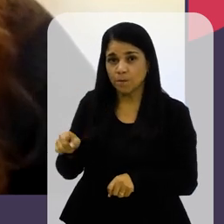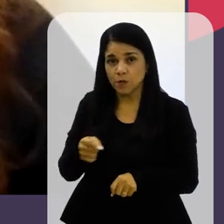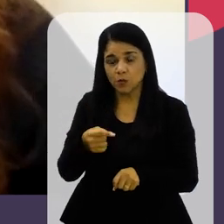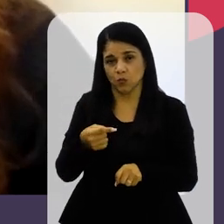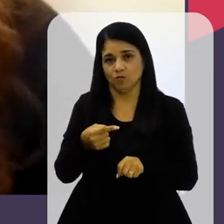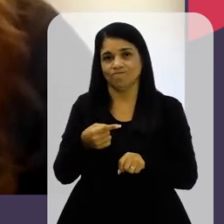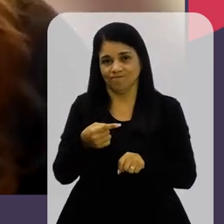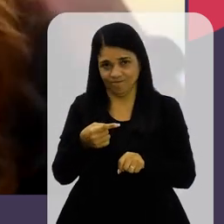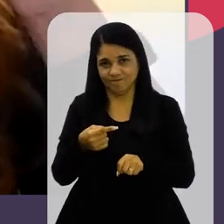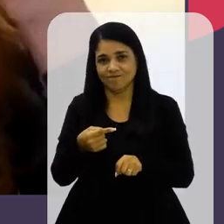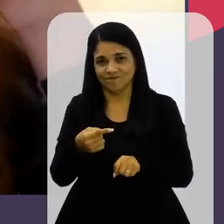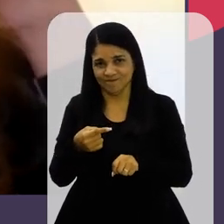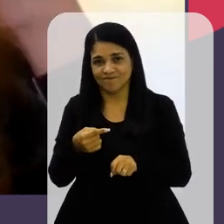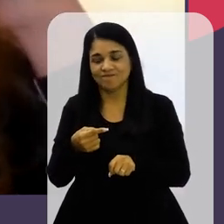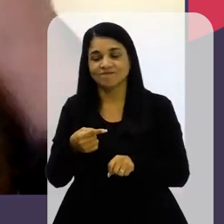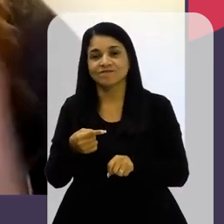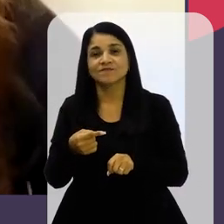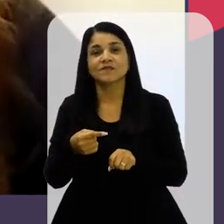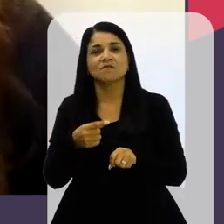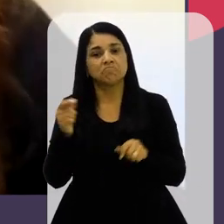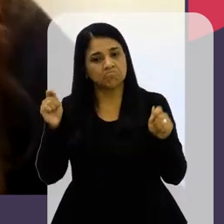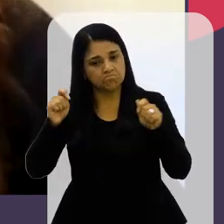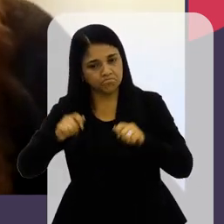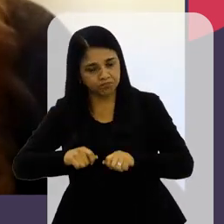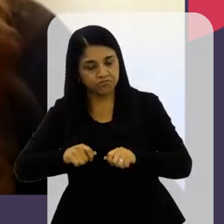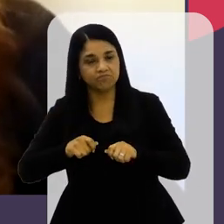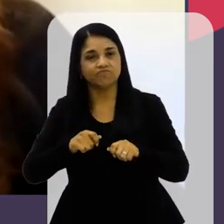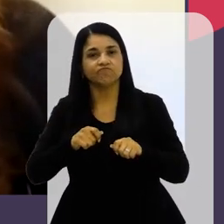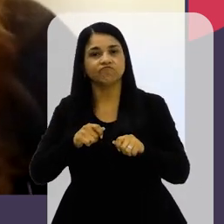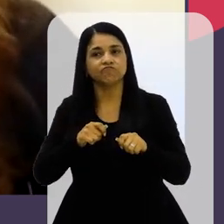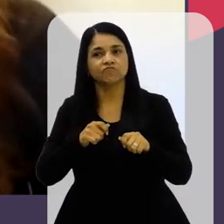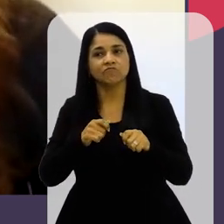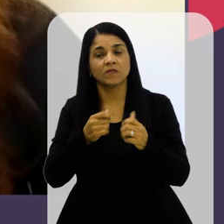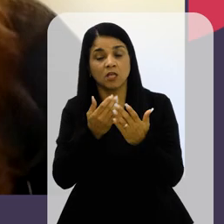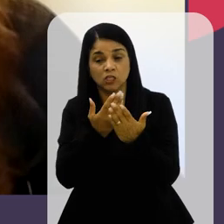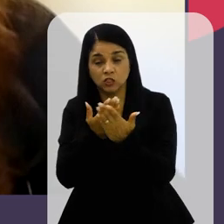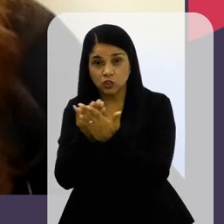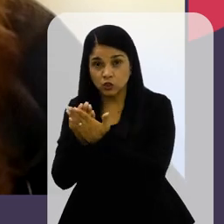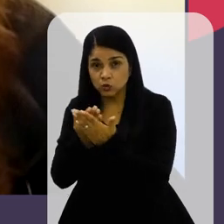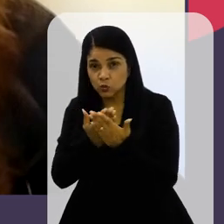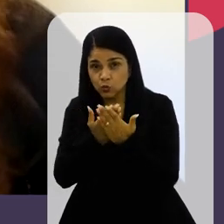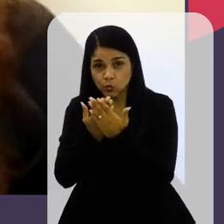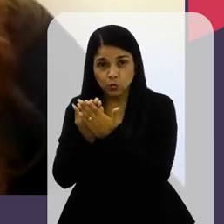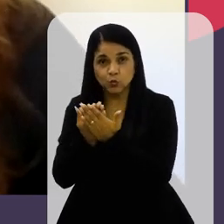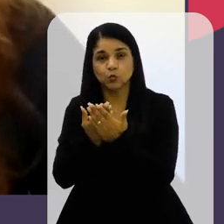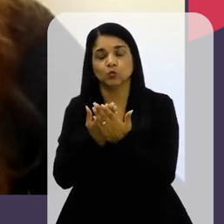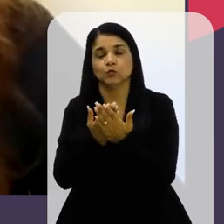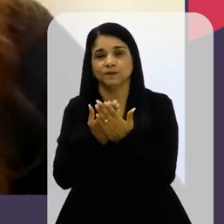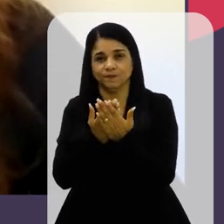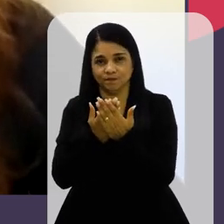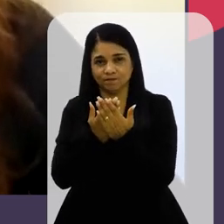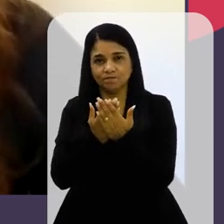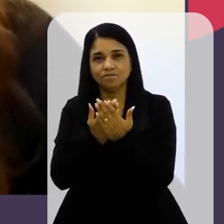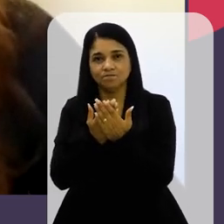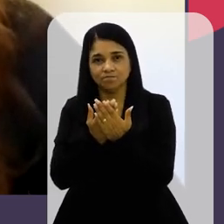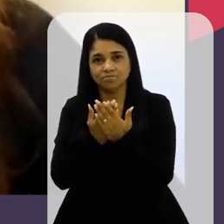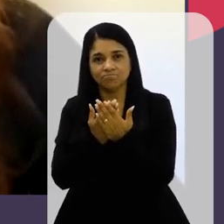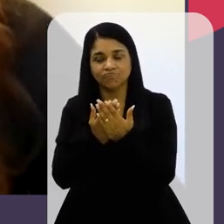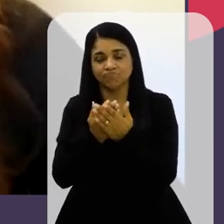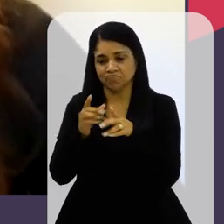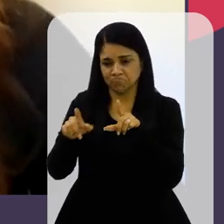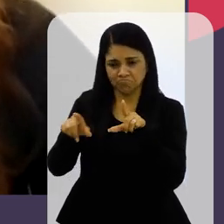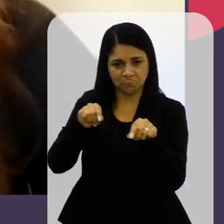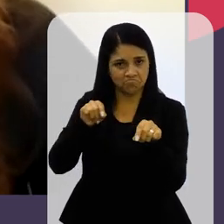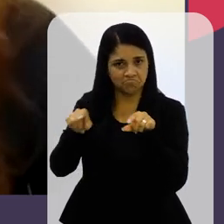mil Como amostra Onde a gente Pudesse Essa amostra Ela foi feita De forma